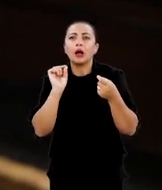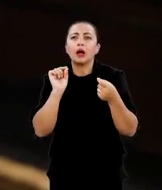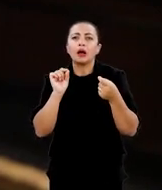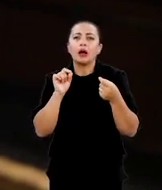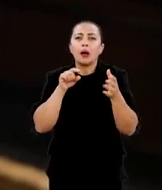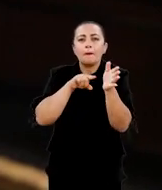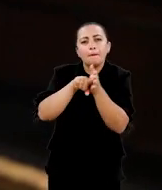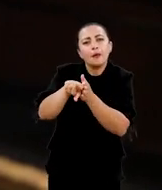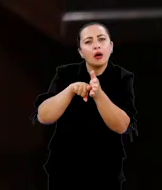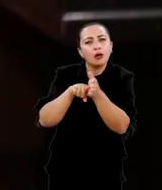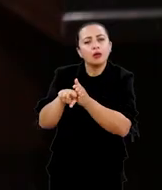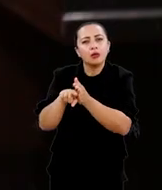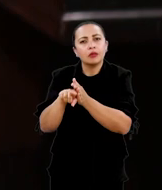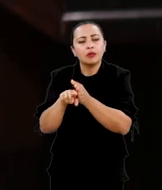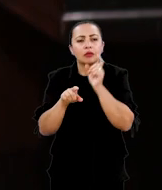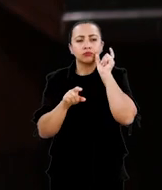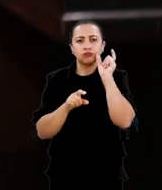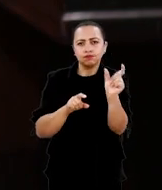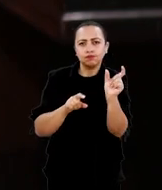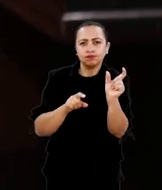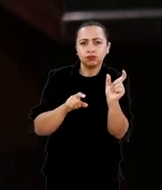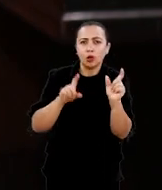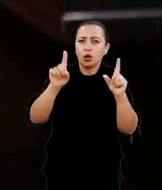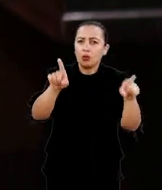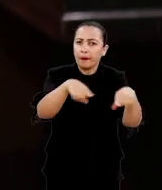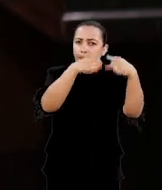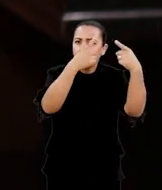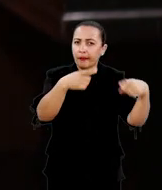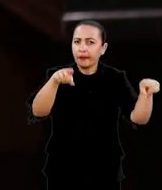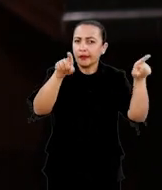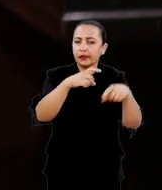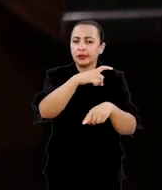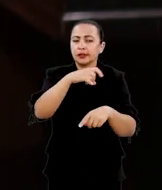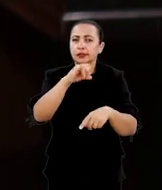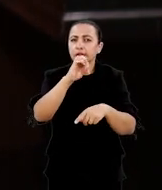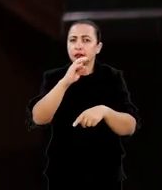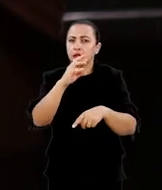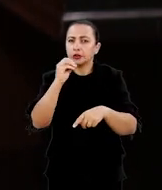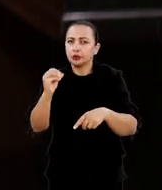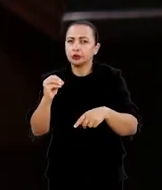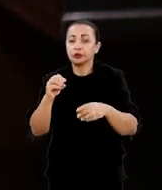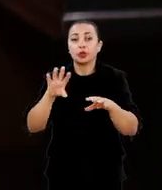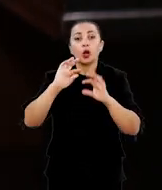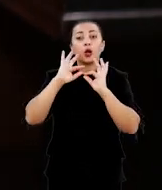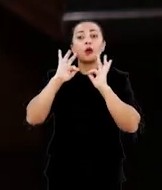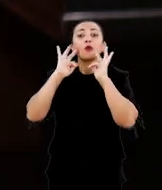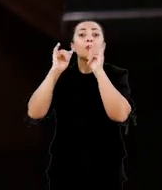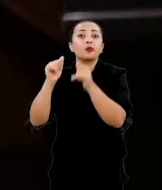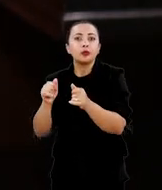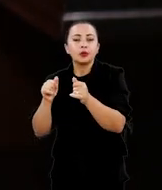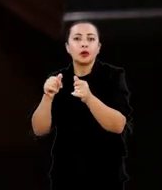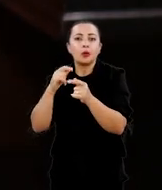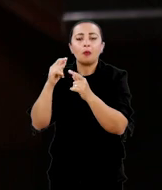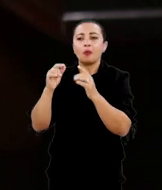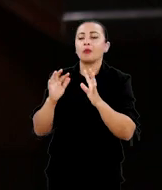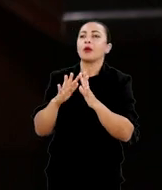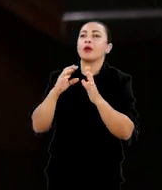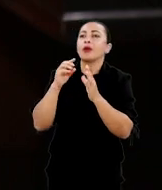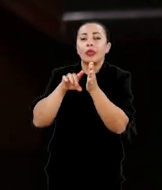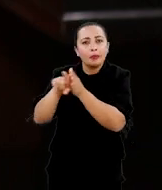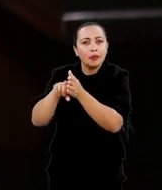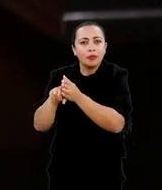é a pesquisa da parte musical de Xisto Bahia e como fim como produto final destas